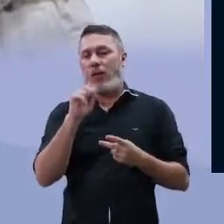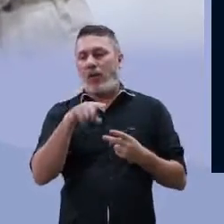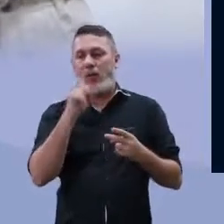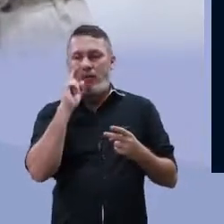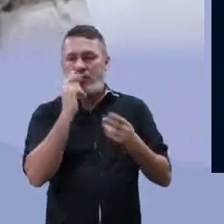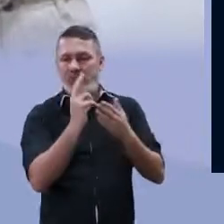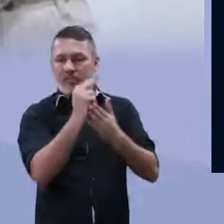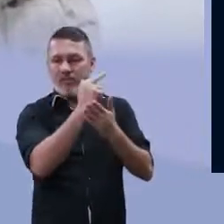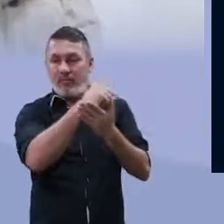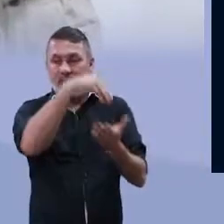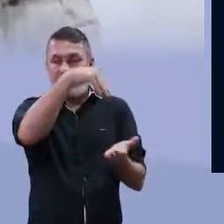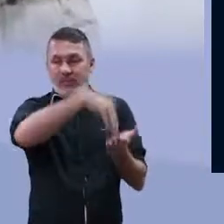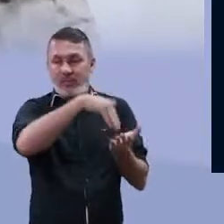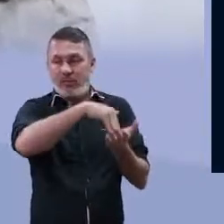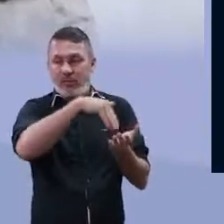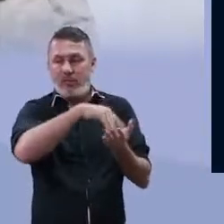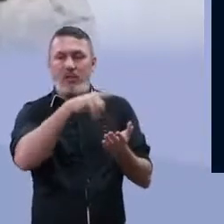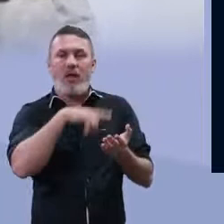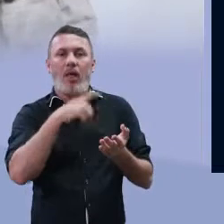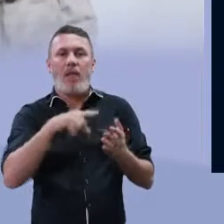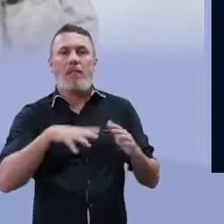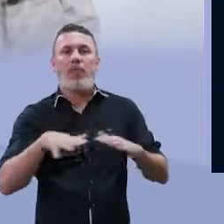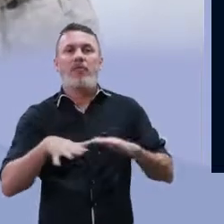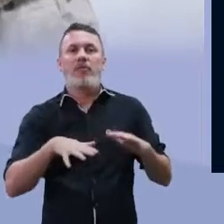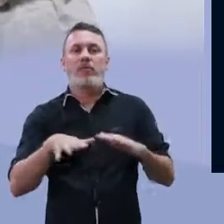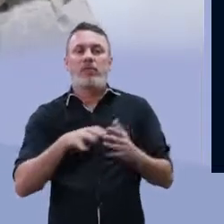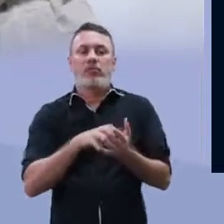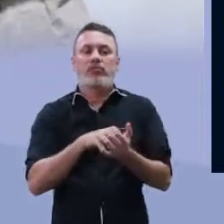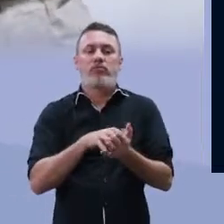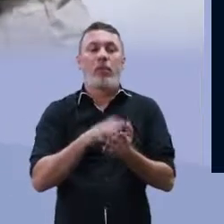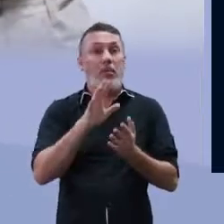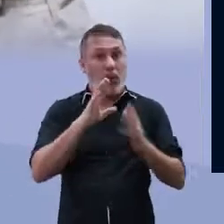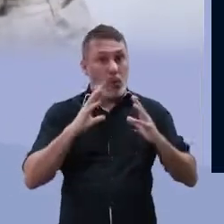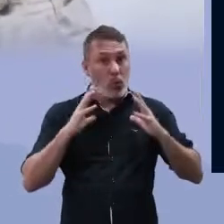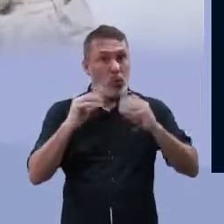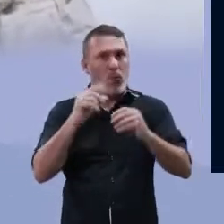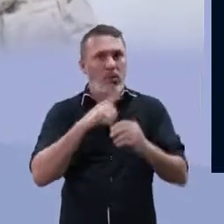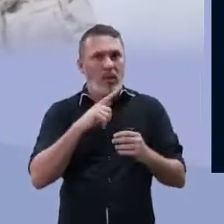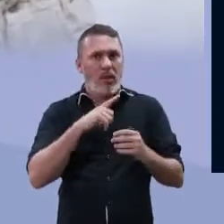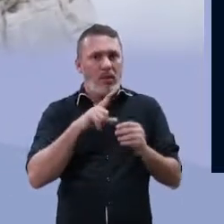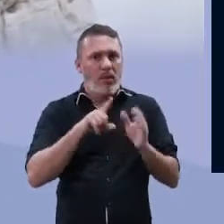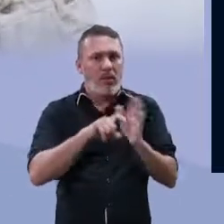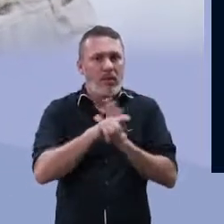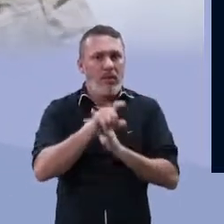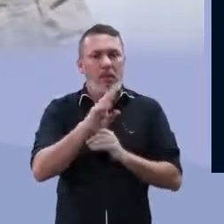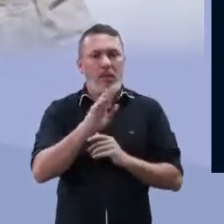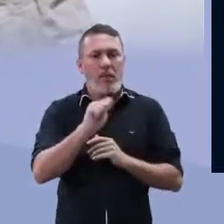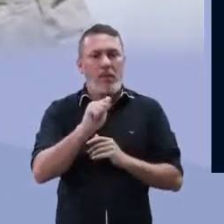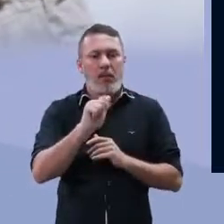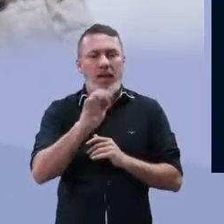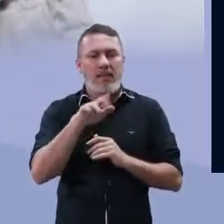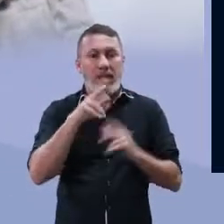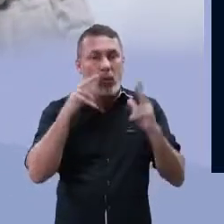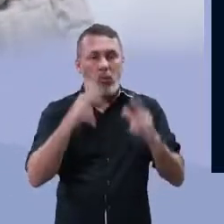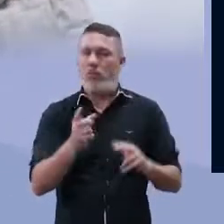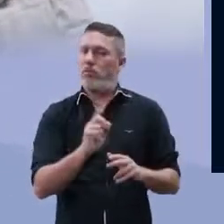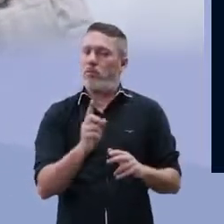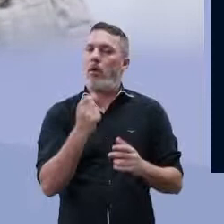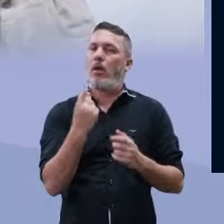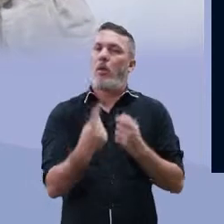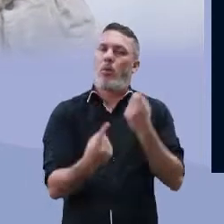flagelo, que está ali na parte de baixo, que serve para locomoção, não são todas as bactérias que vão apresentar,